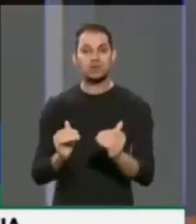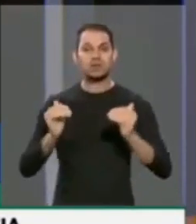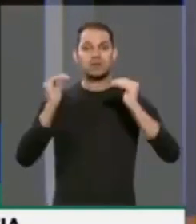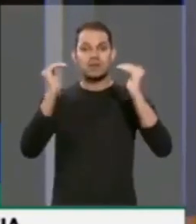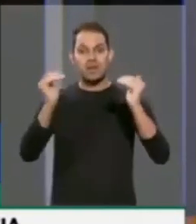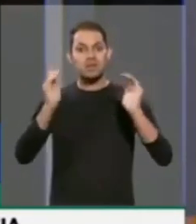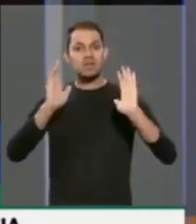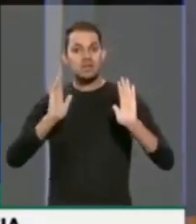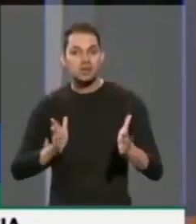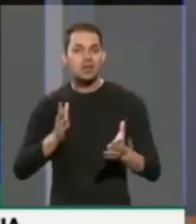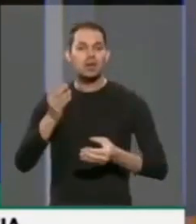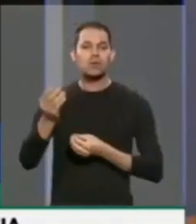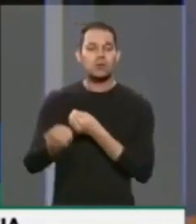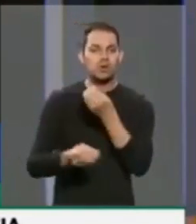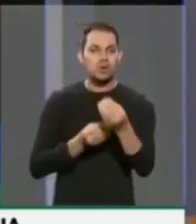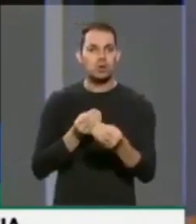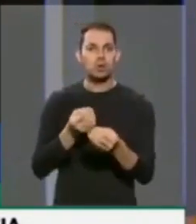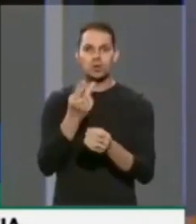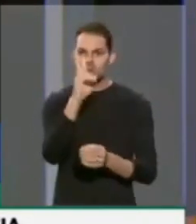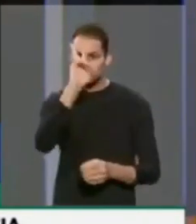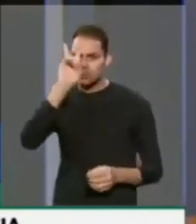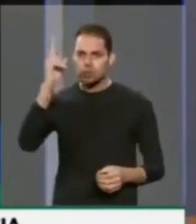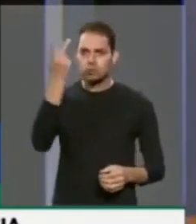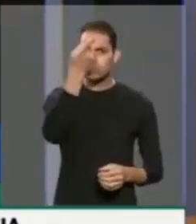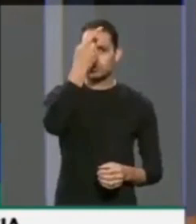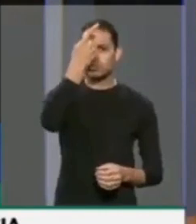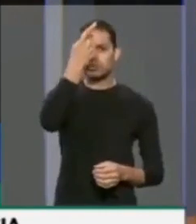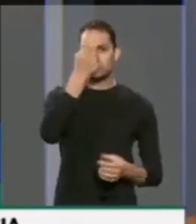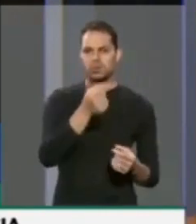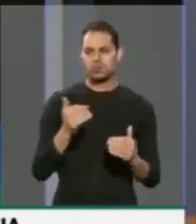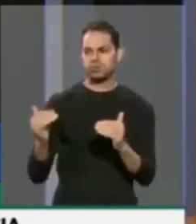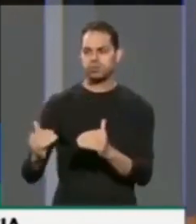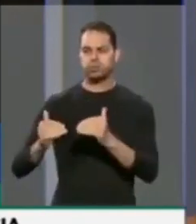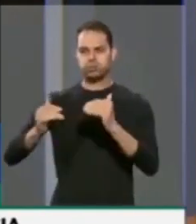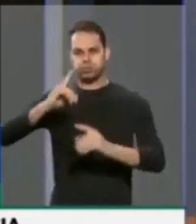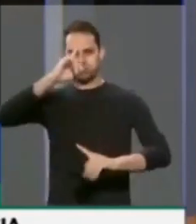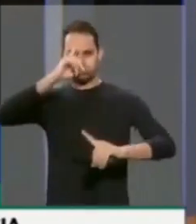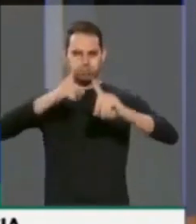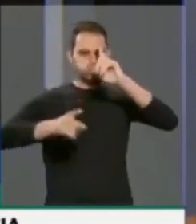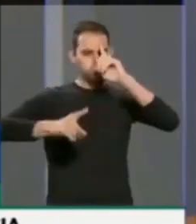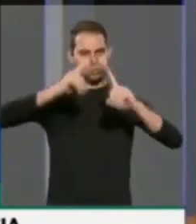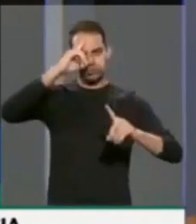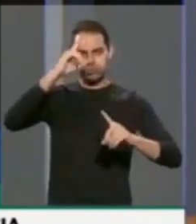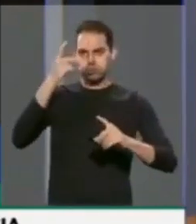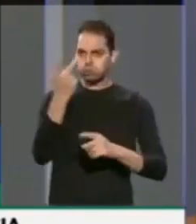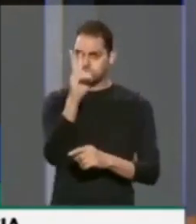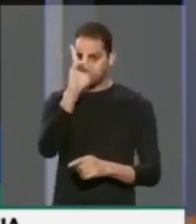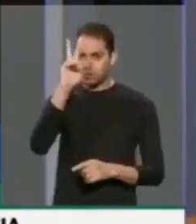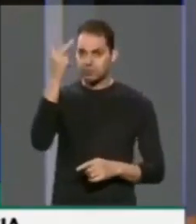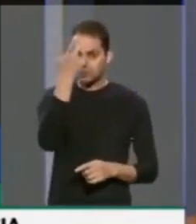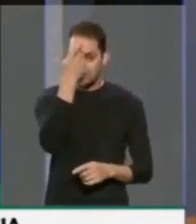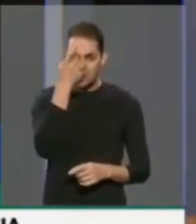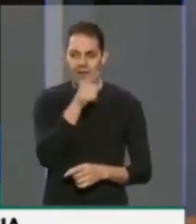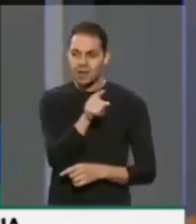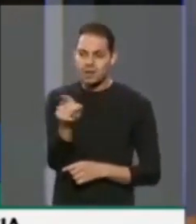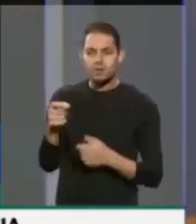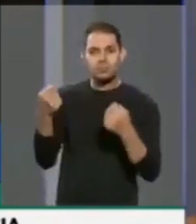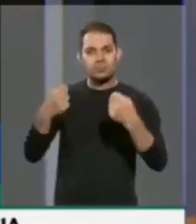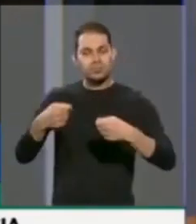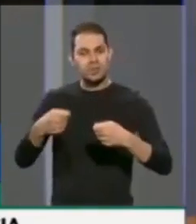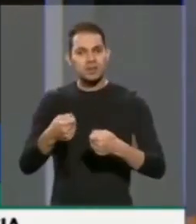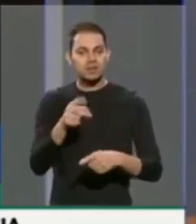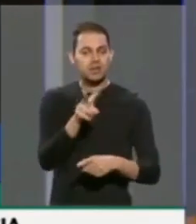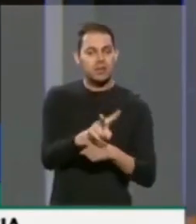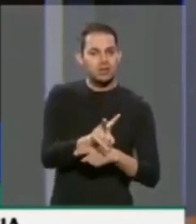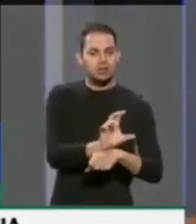estão se rebelando contra esse autoritarismo, esse totalitarismo por parte daqueles que deveriam ser os